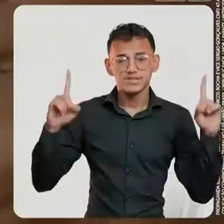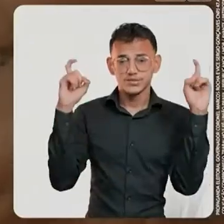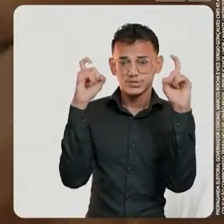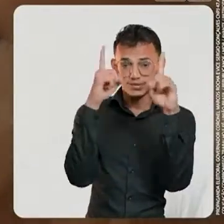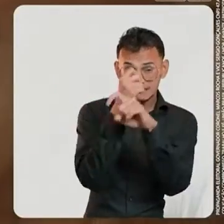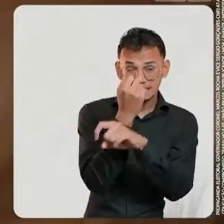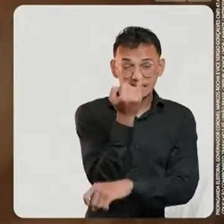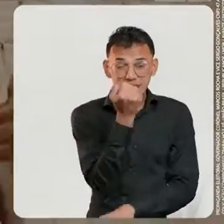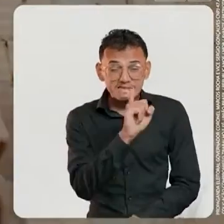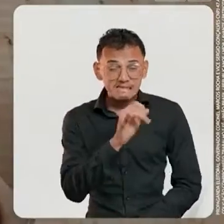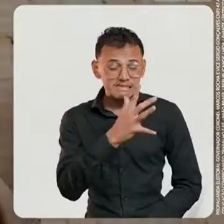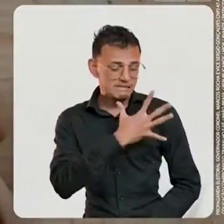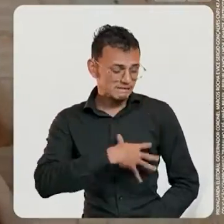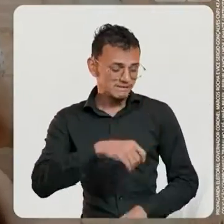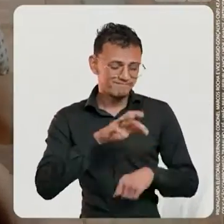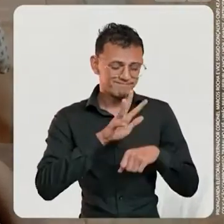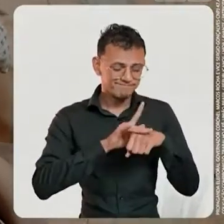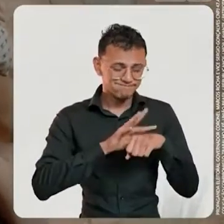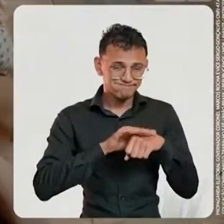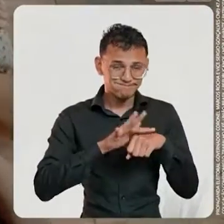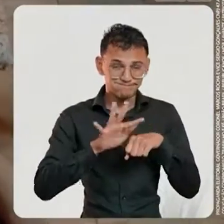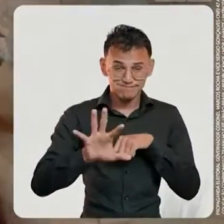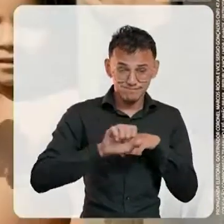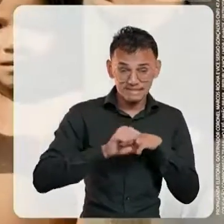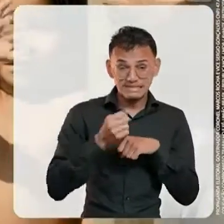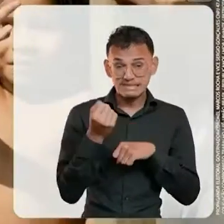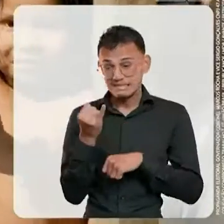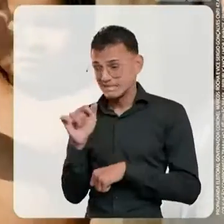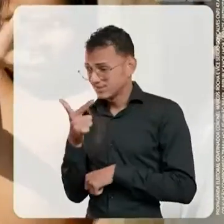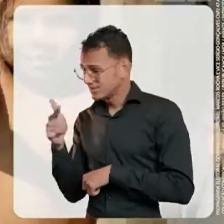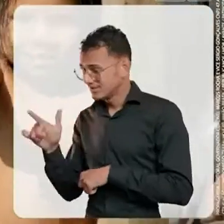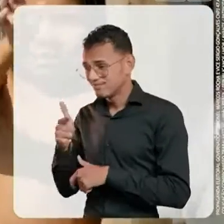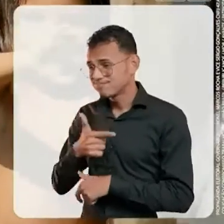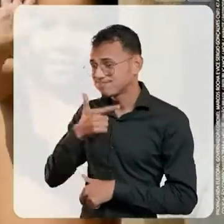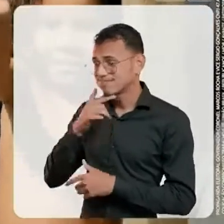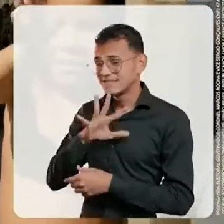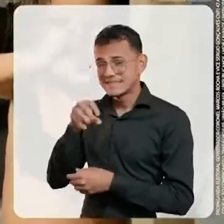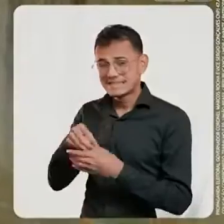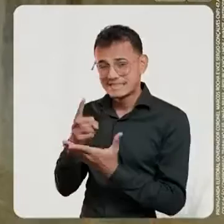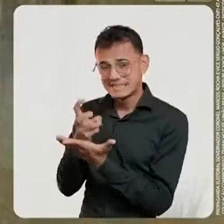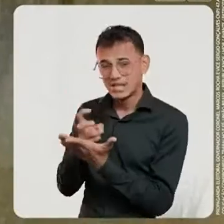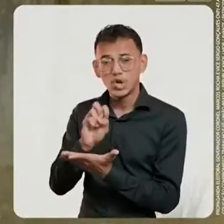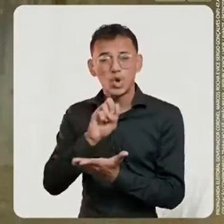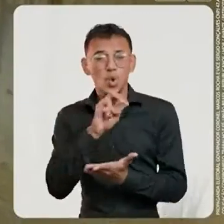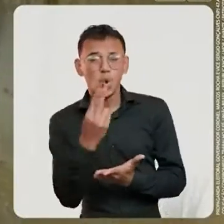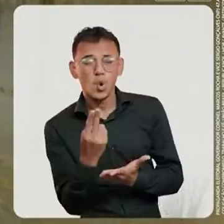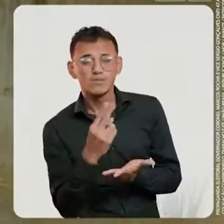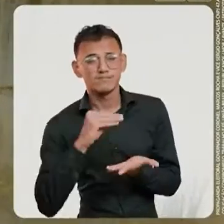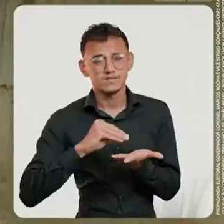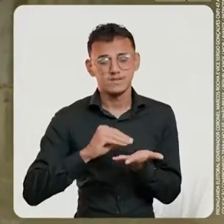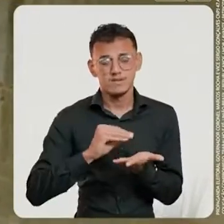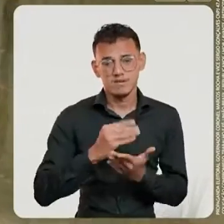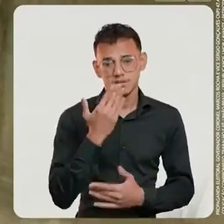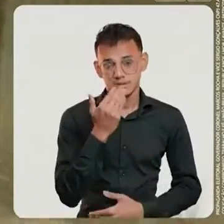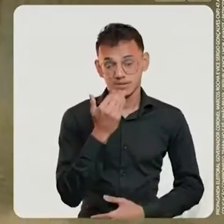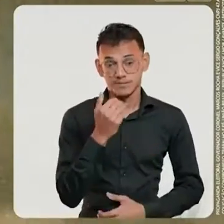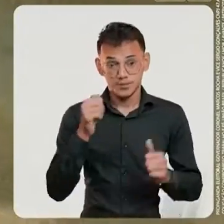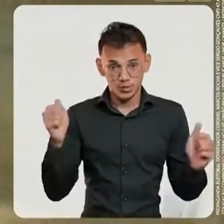apreensão de uma mãe quando o filho adoece, quando falta vaga na creche ou quando se sofre com a insegurança alimentar.